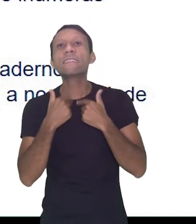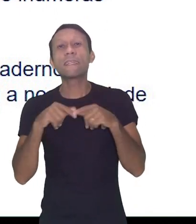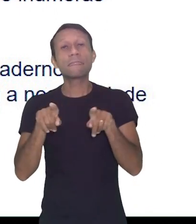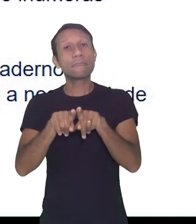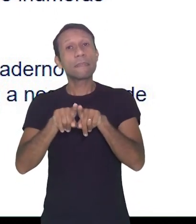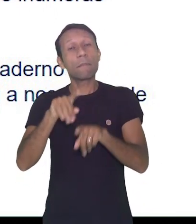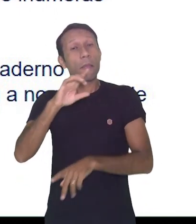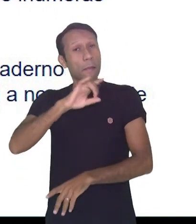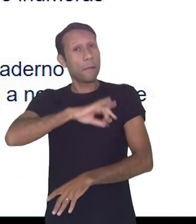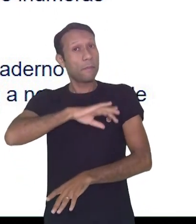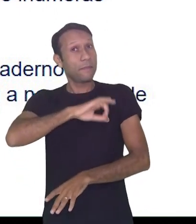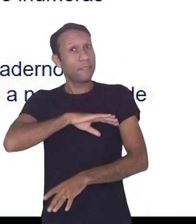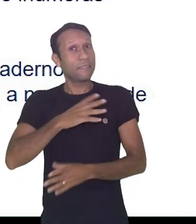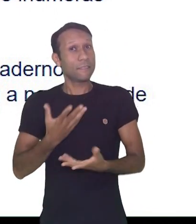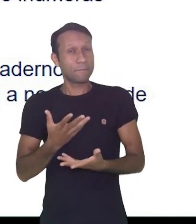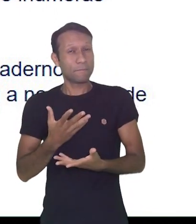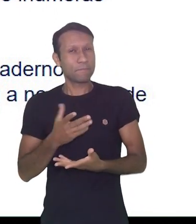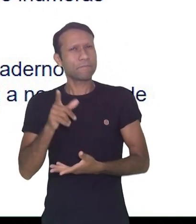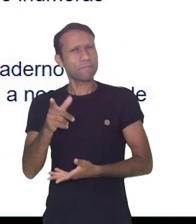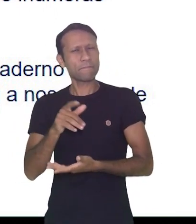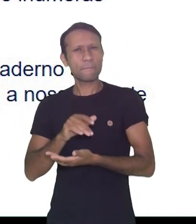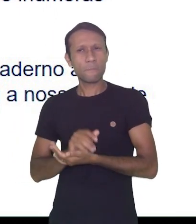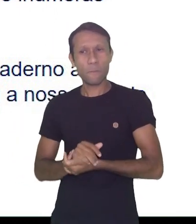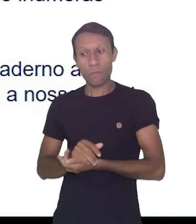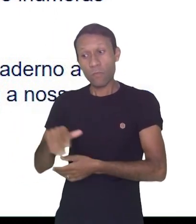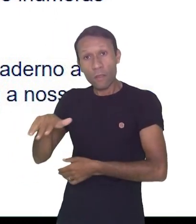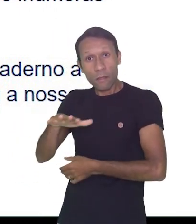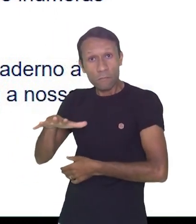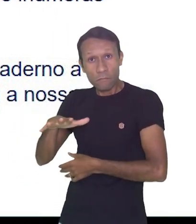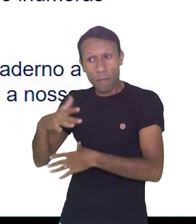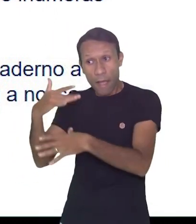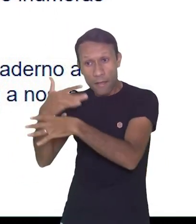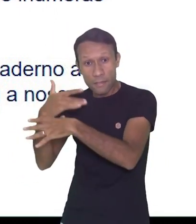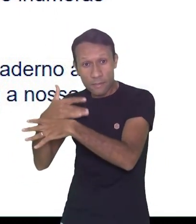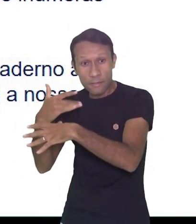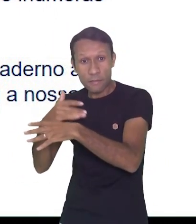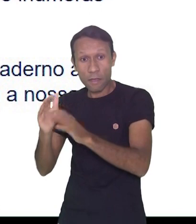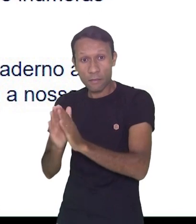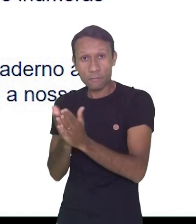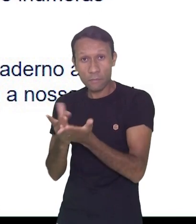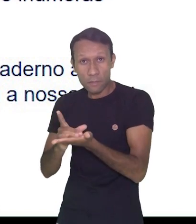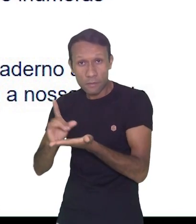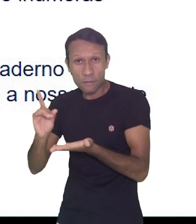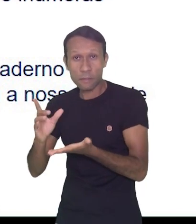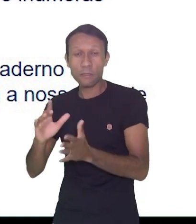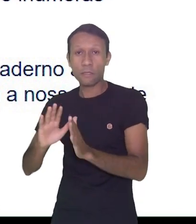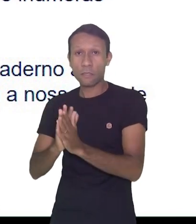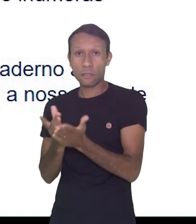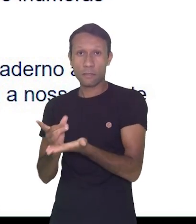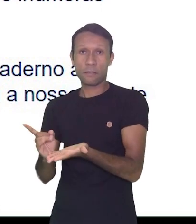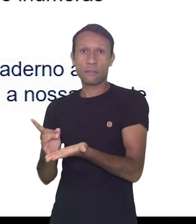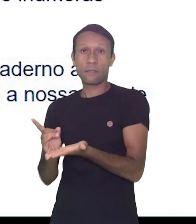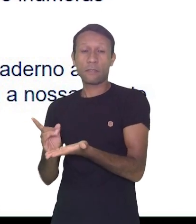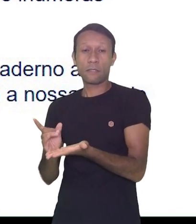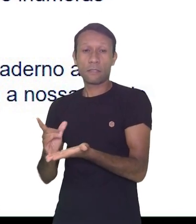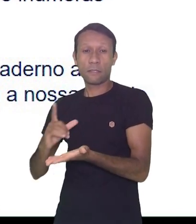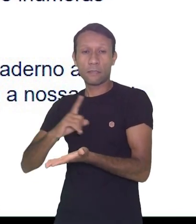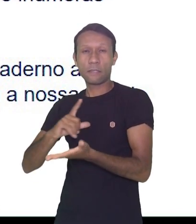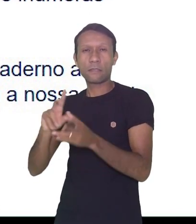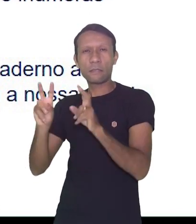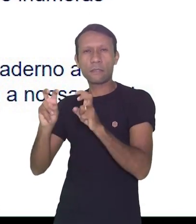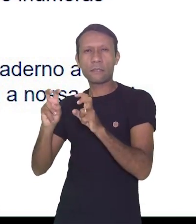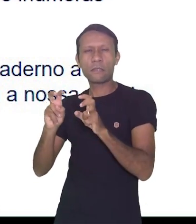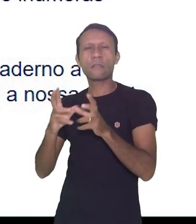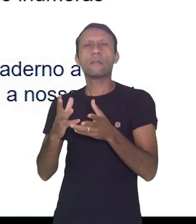Vamos lá, leitura. Em sua obra, As Cidades Invisíveis, Ítalo Calvino, escrito italiano, falecido em